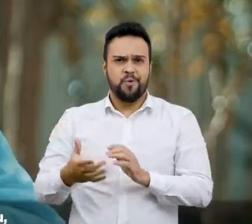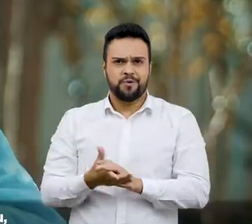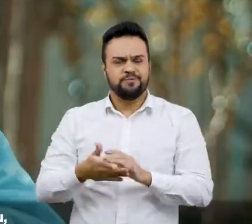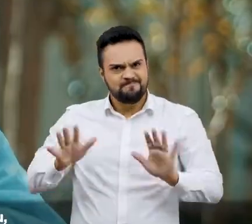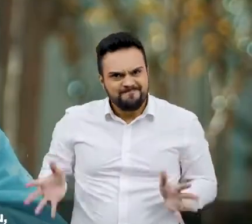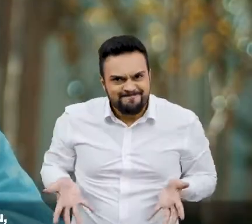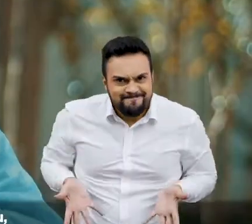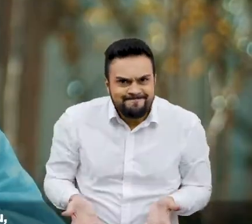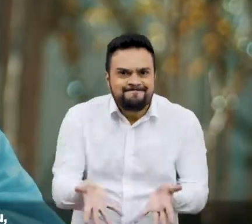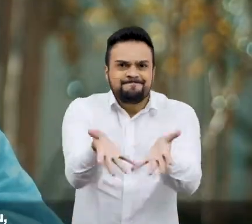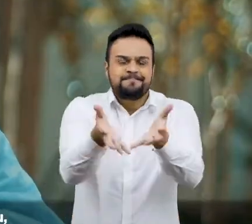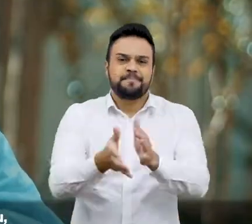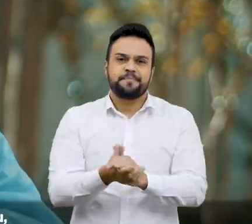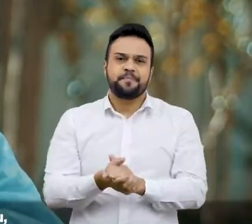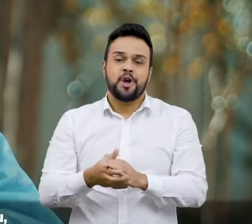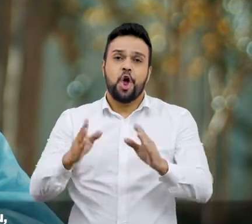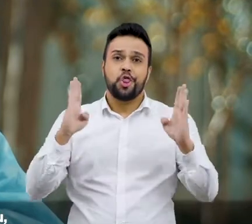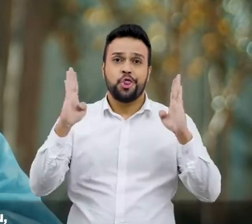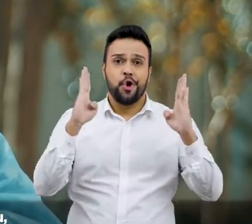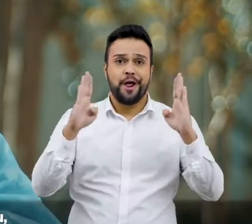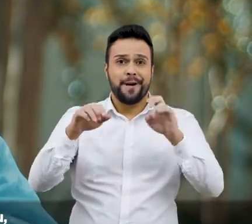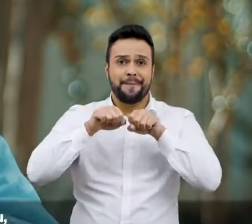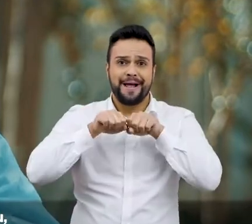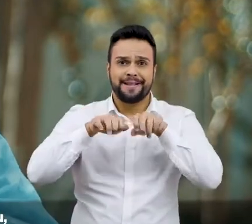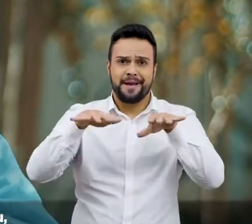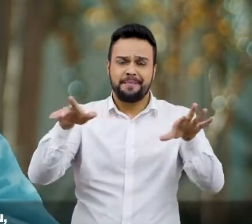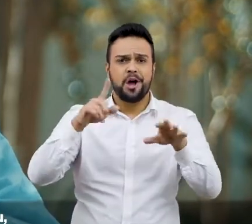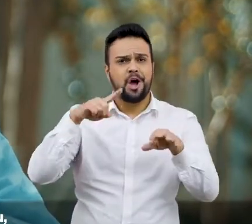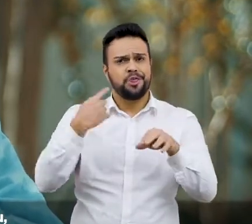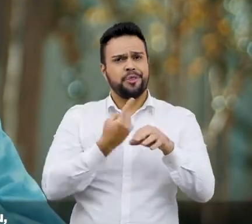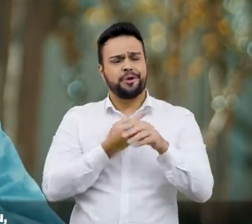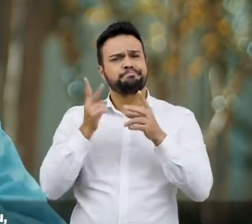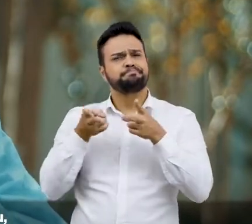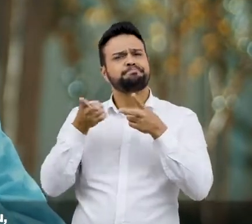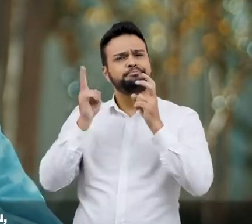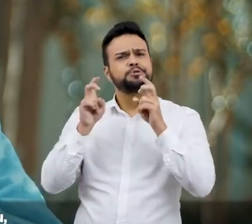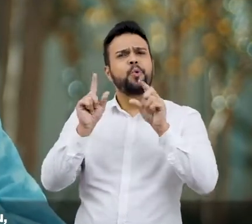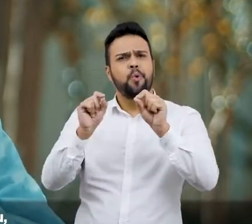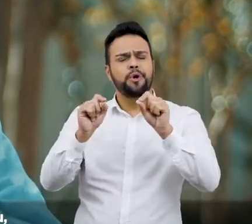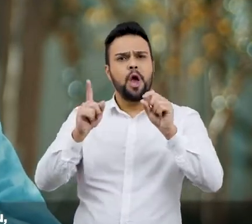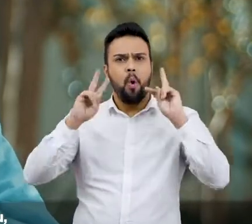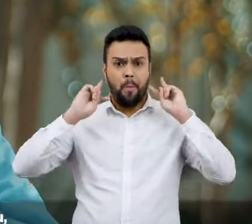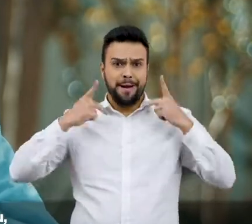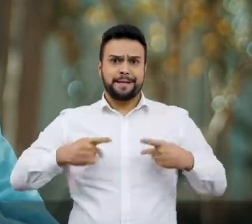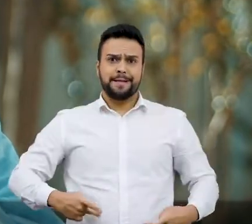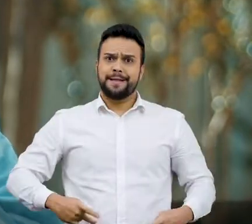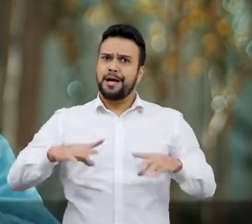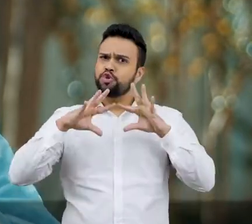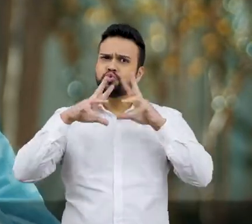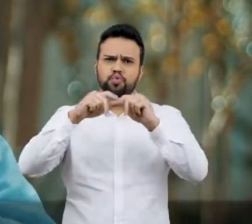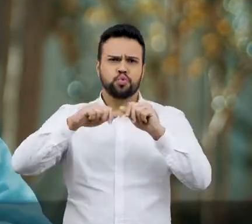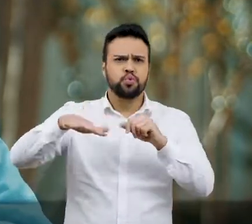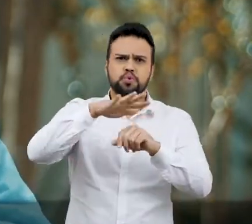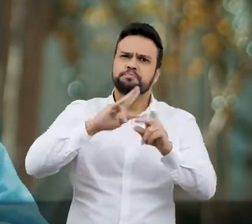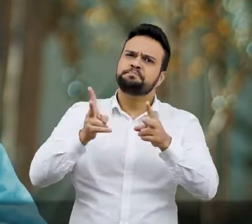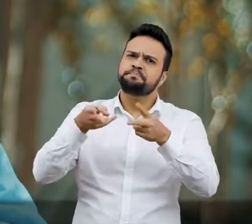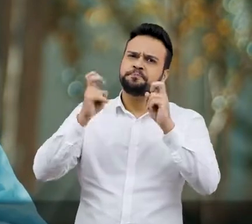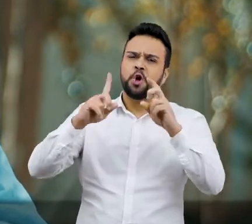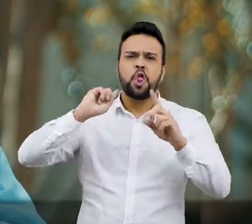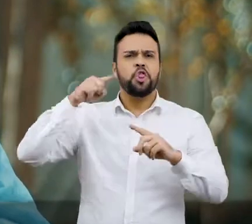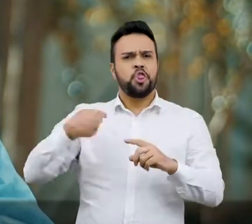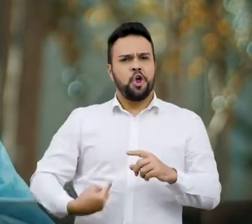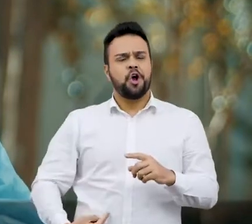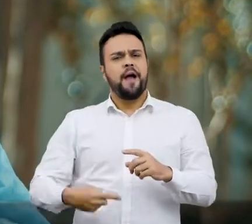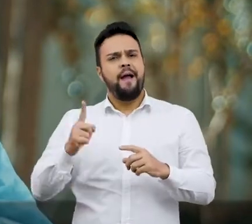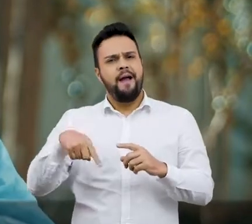Durante esta pandemia, a gente viu, e a humanidade toda viu, que nós fazemos a diferença.